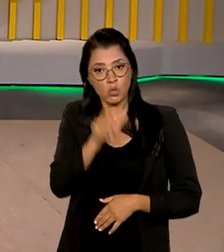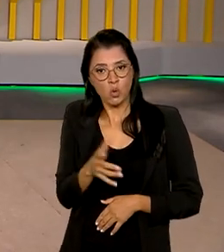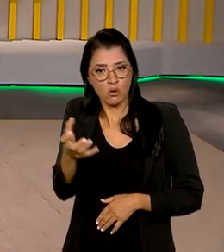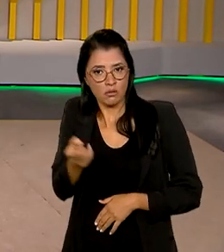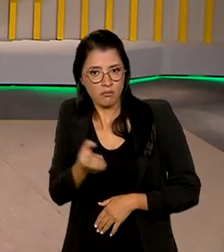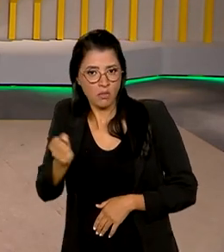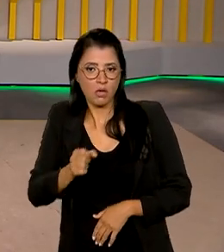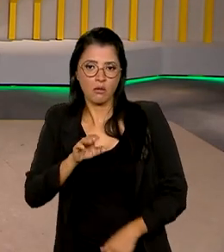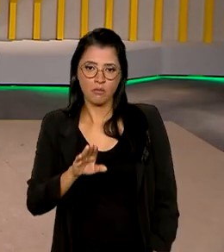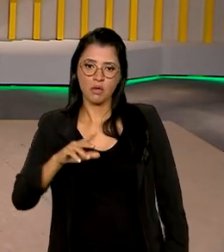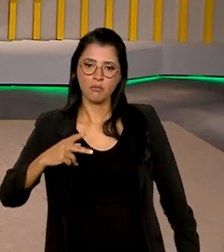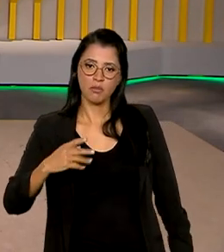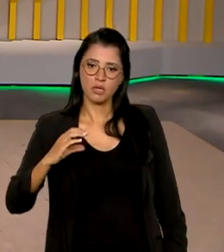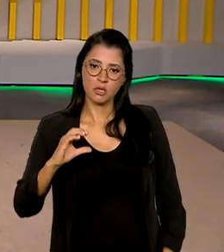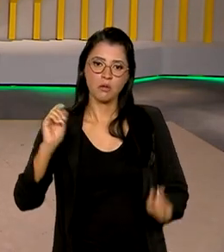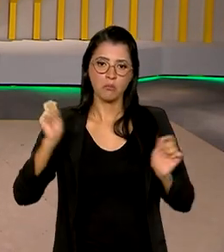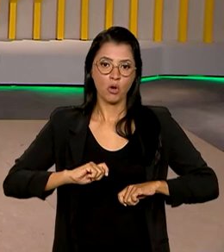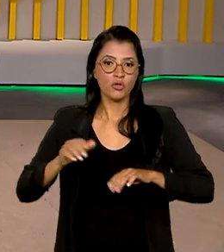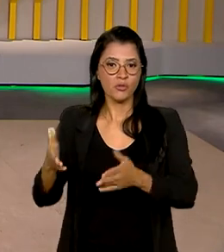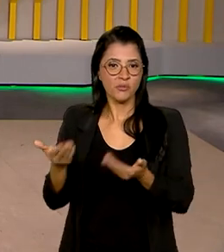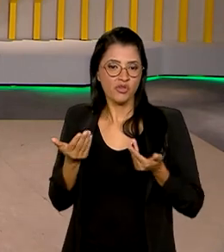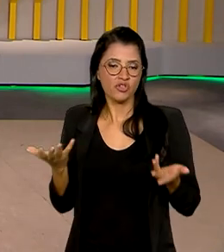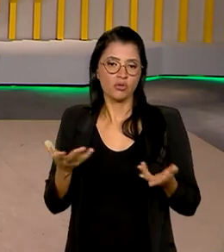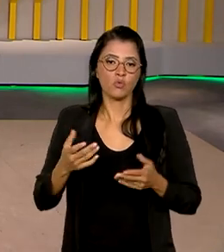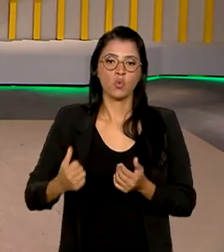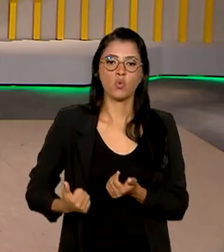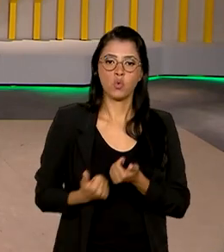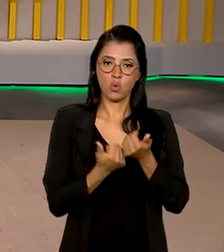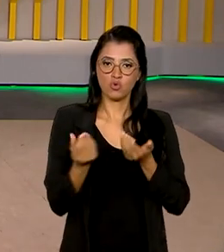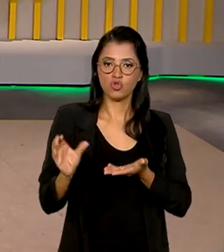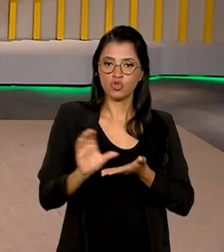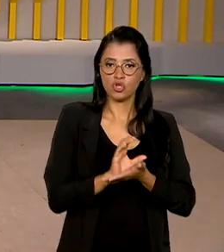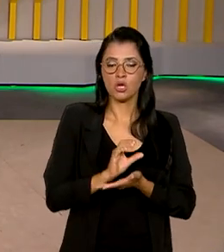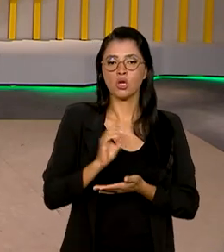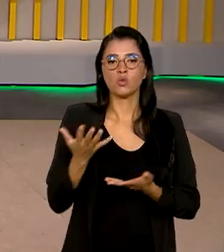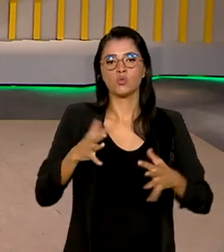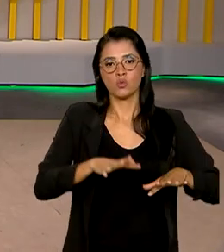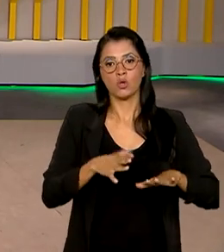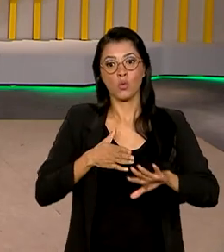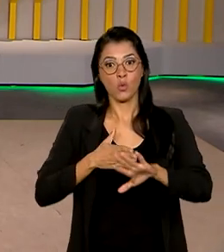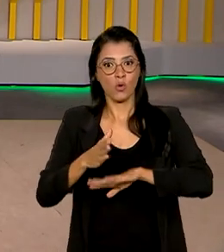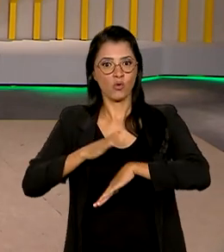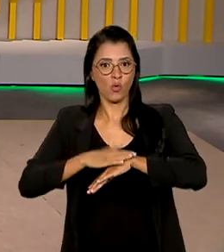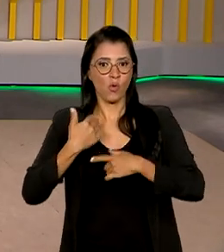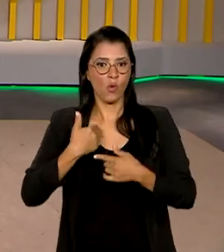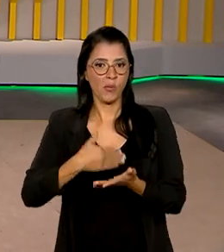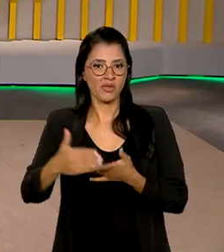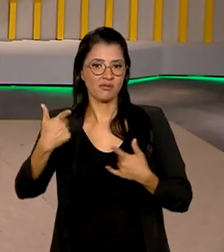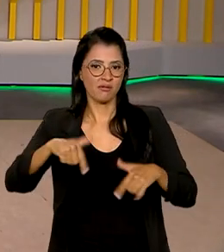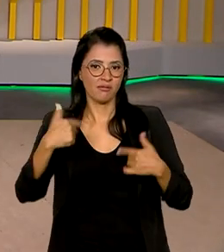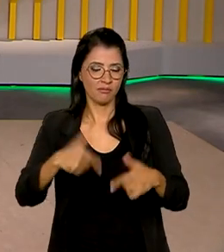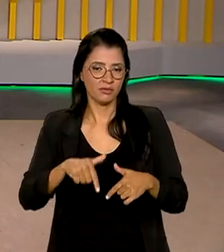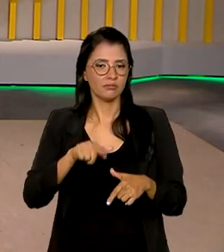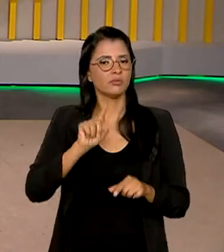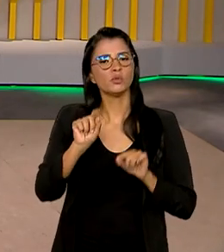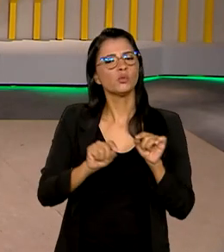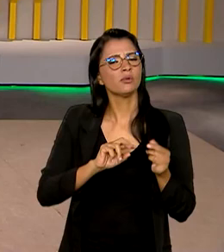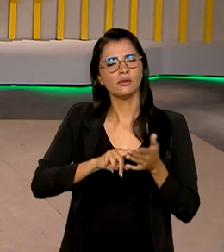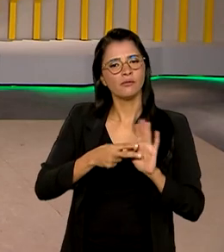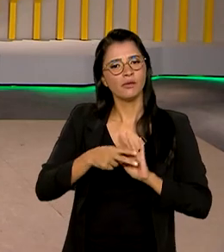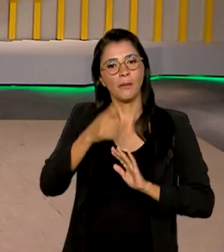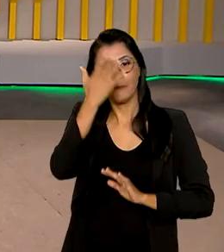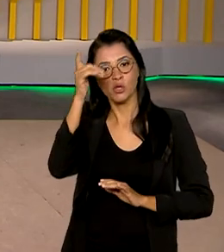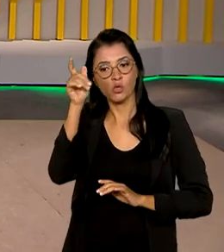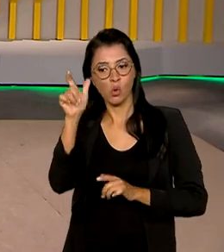BPC pode pedir agora o auxílio inclusão ao entrar no mercado de trabalho. Isso significa que o trabalhador